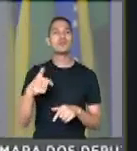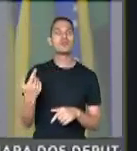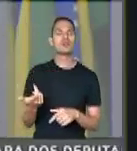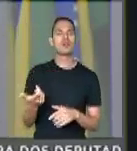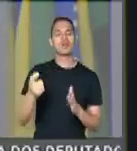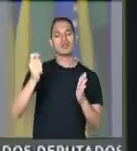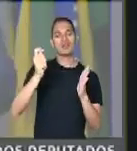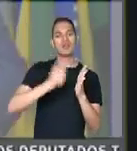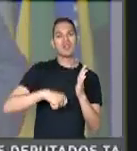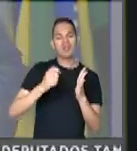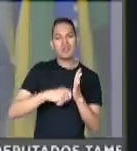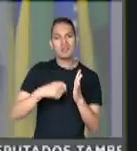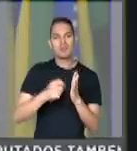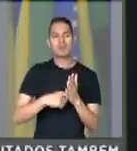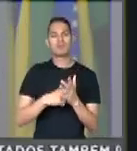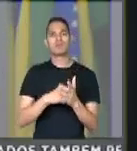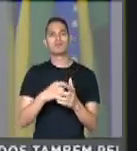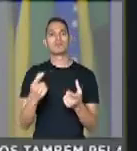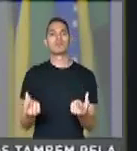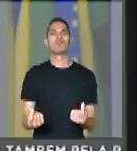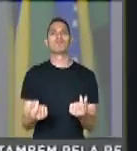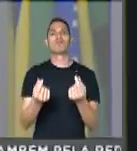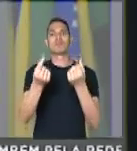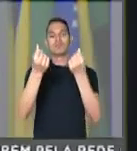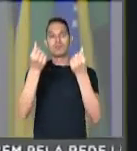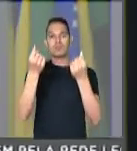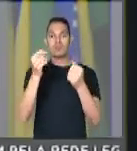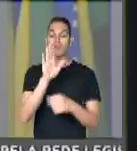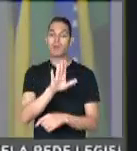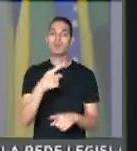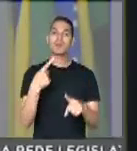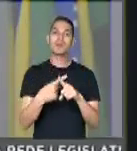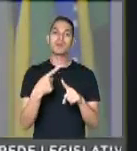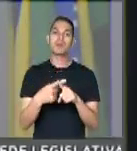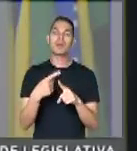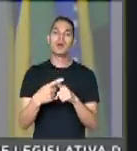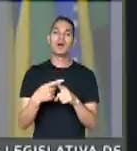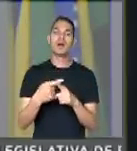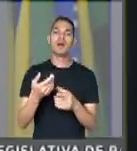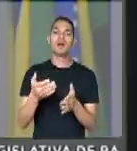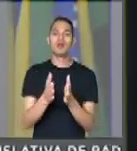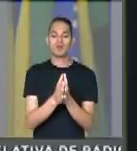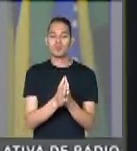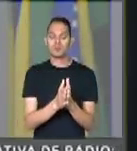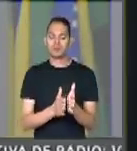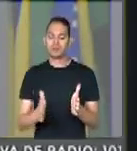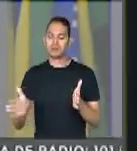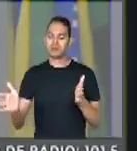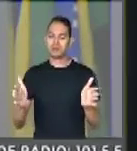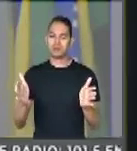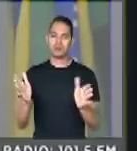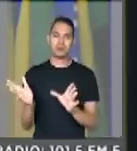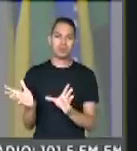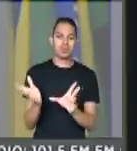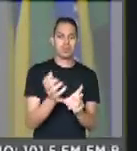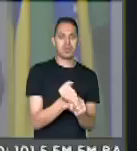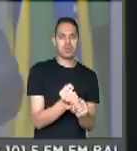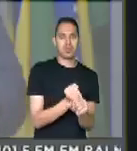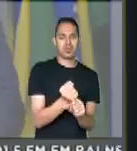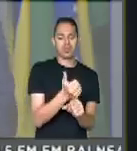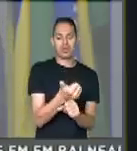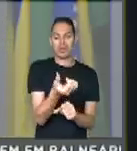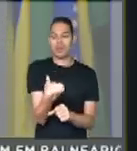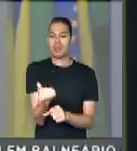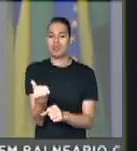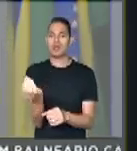taxação das grandes fortunas. Mas por que não fizeram isso durante os quase 16 anos que